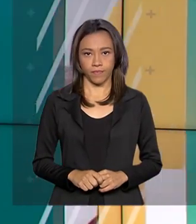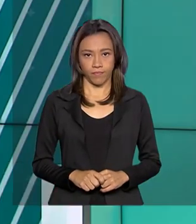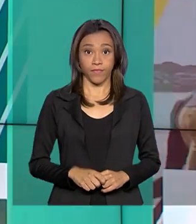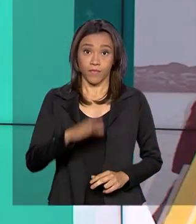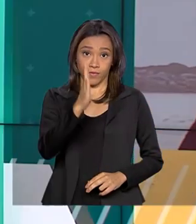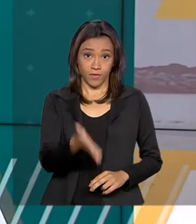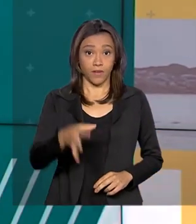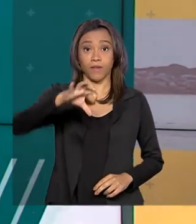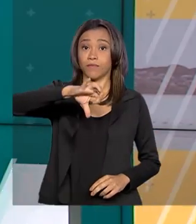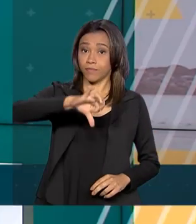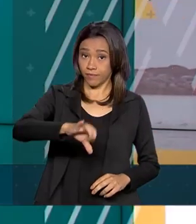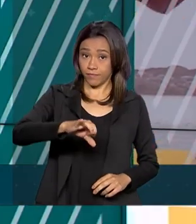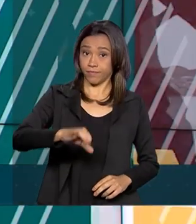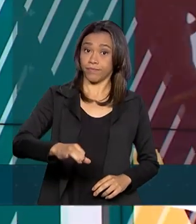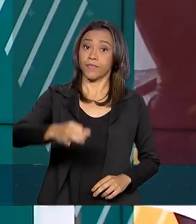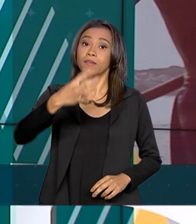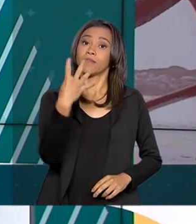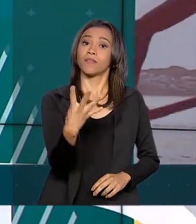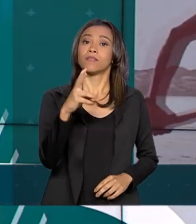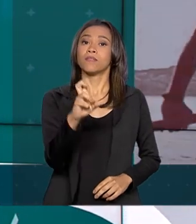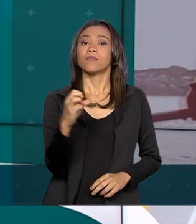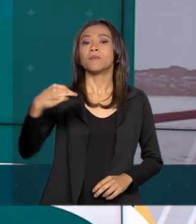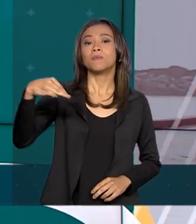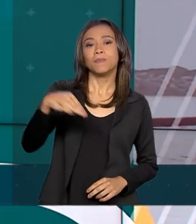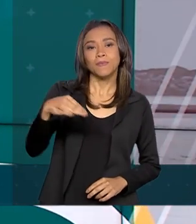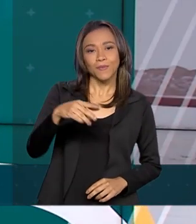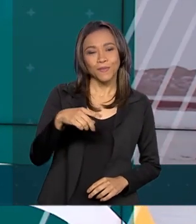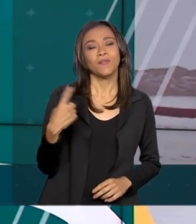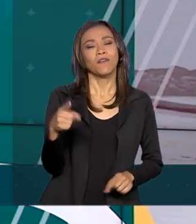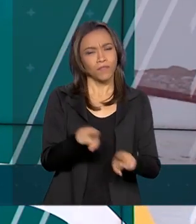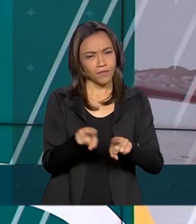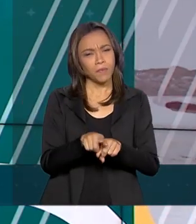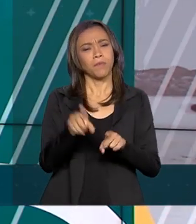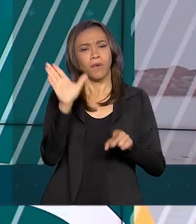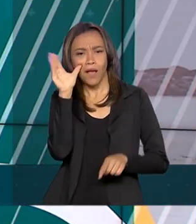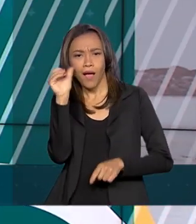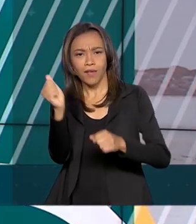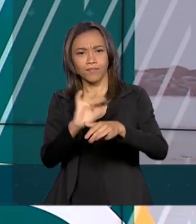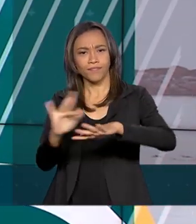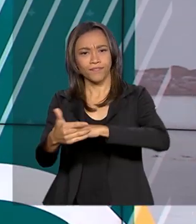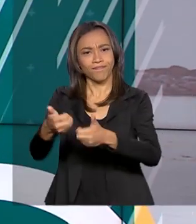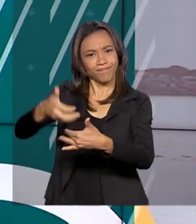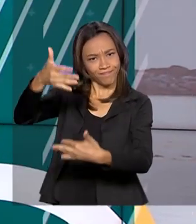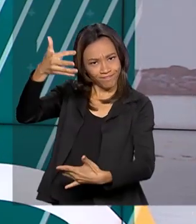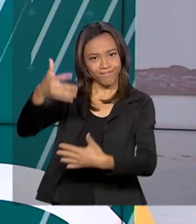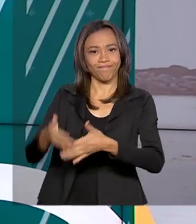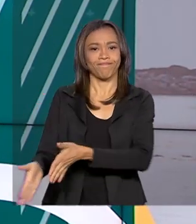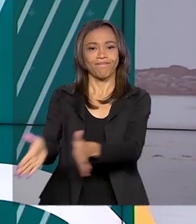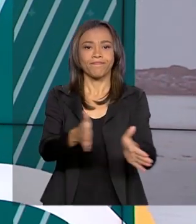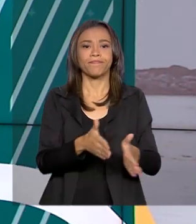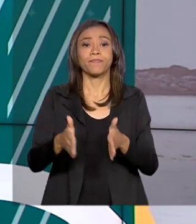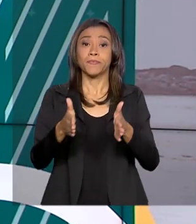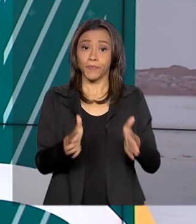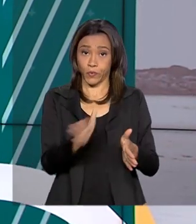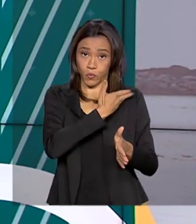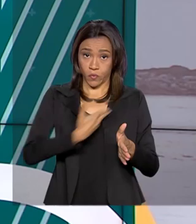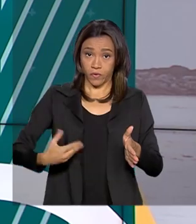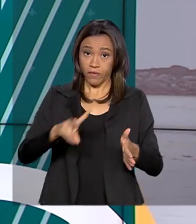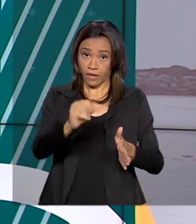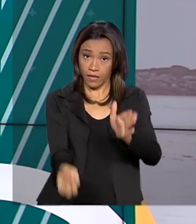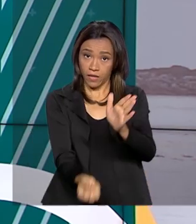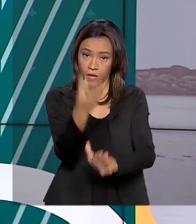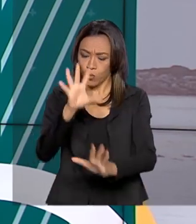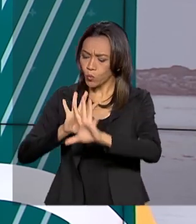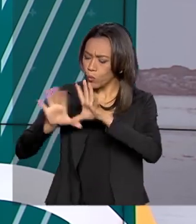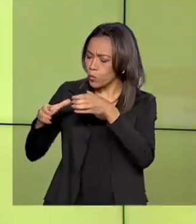São 9 horas e 45 minutos, estamos ao vivo também pelas redes sociais. O governo vai criar um grupo